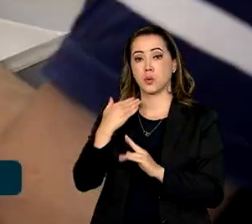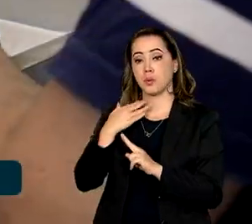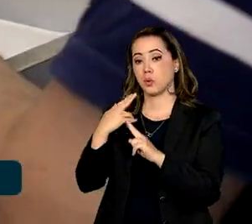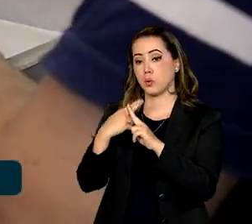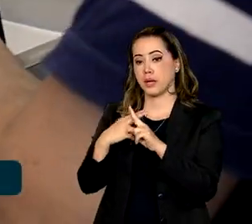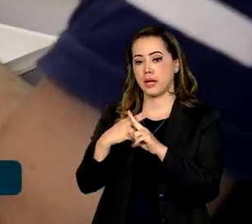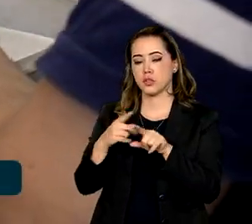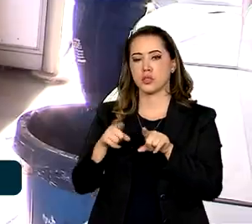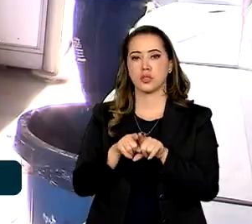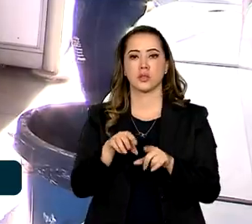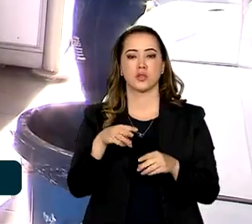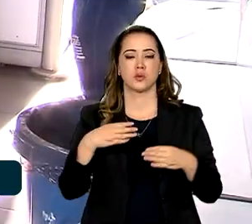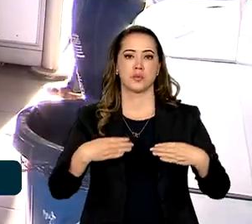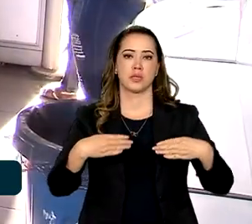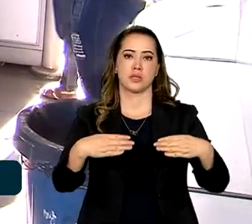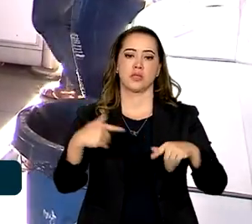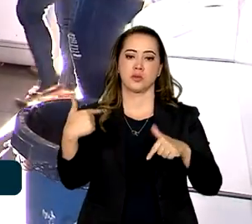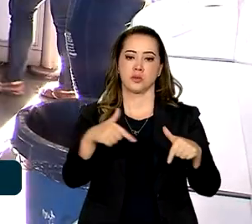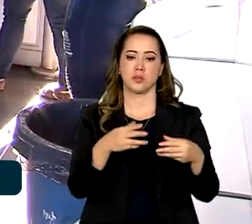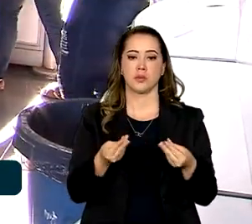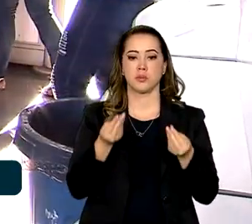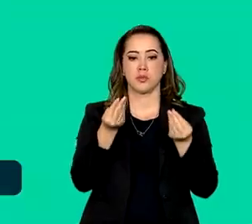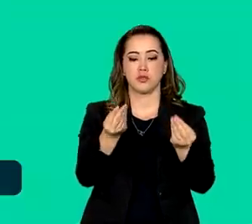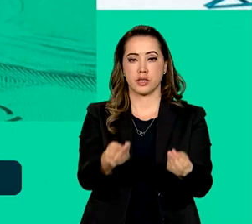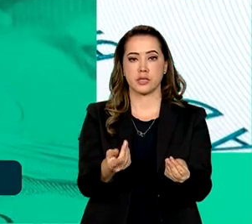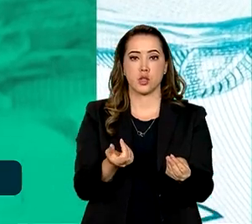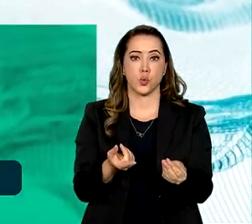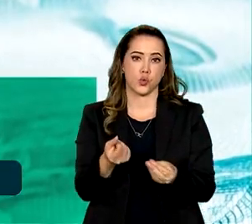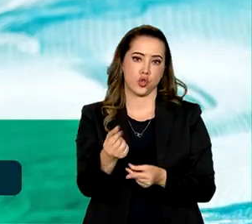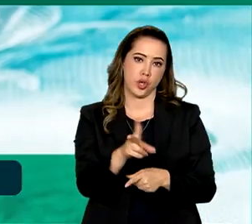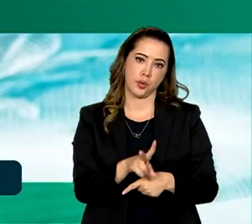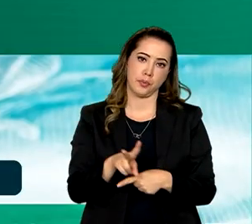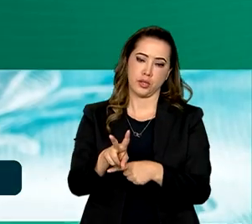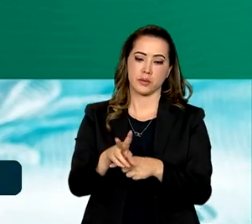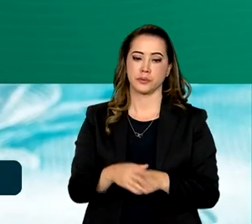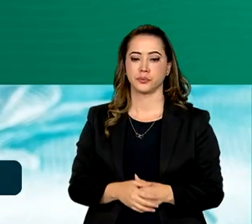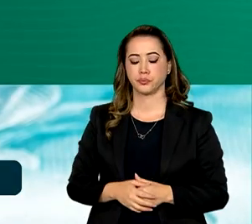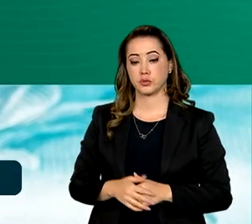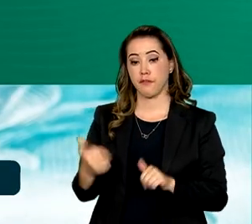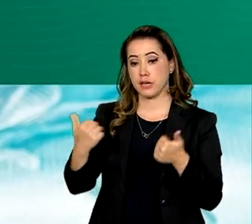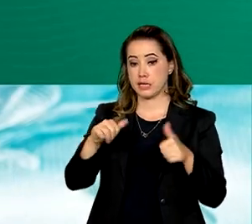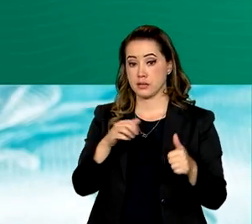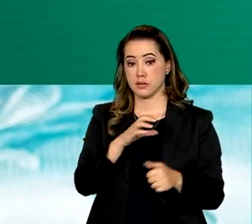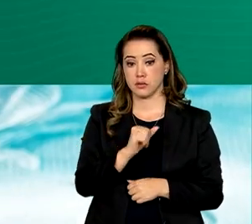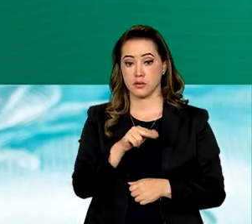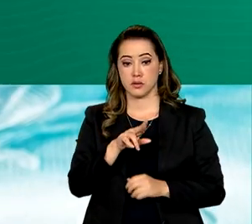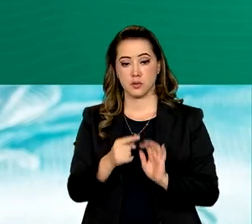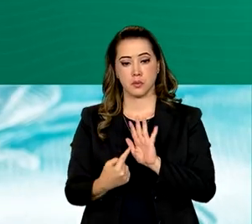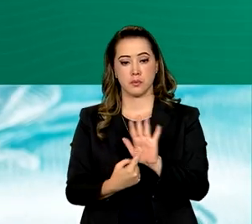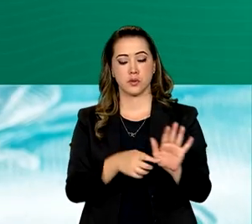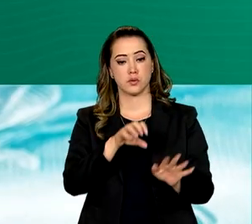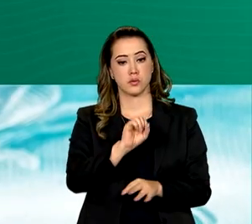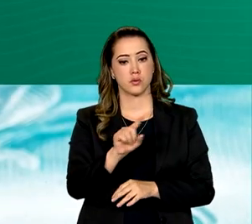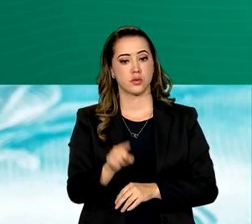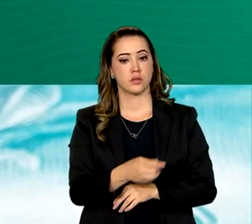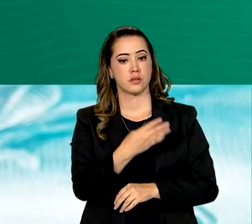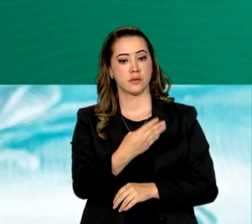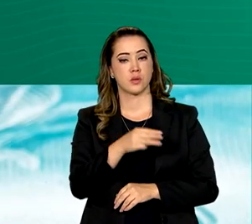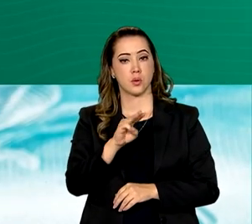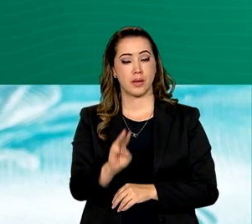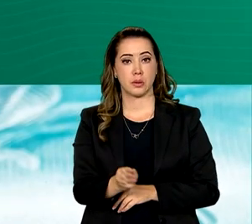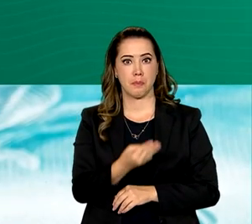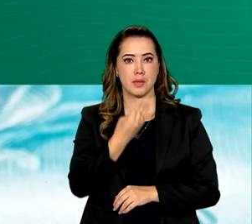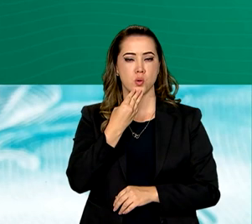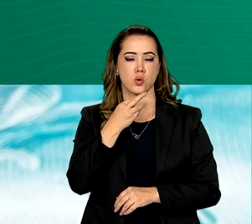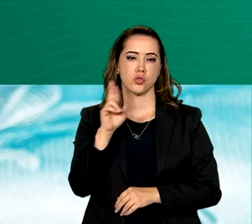do Ministério do Trabalho na concessão dos benefícios. A análise da CGU aponta que 8,4 milhões de reais